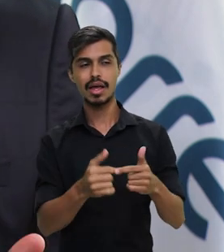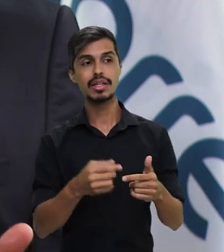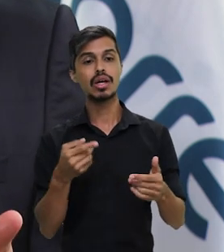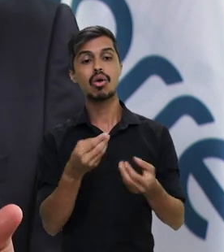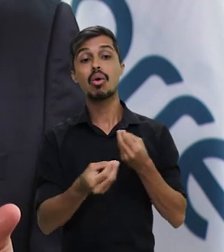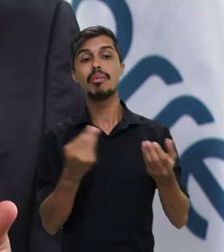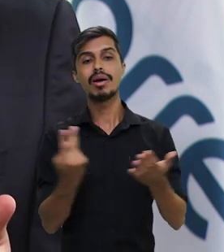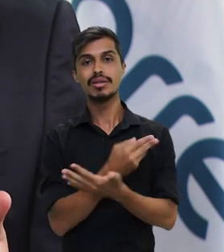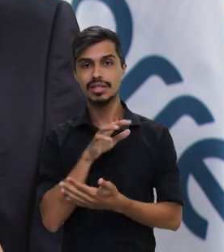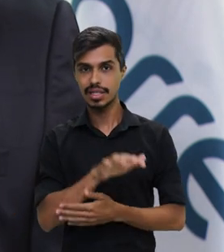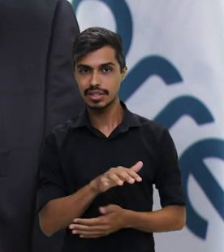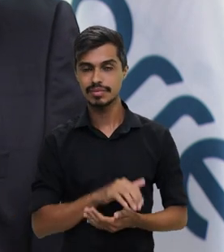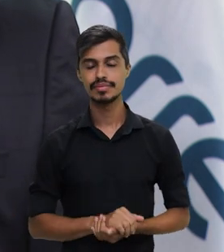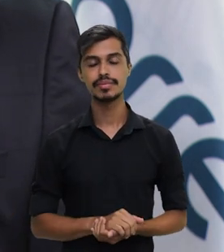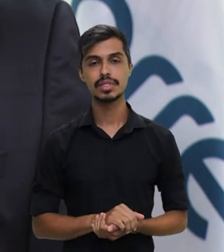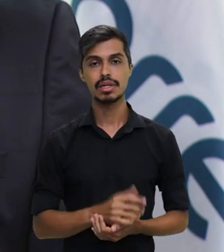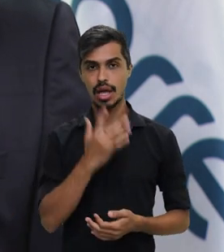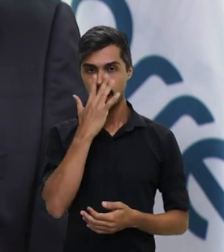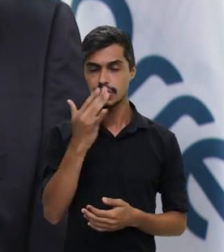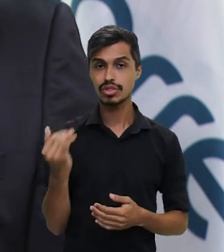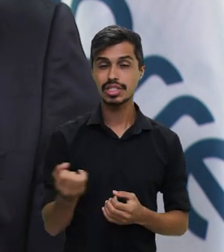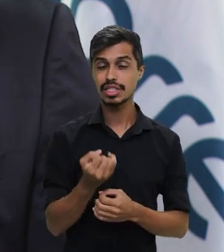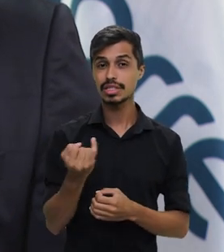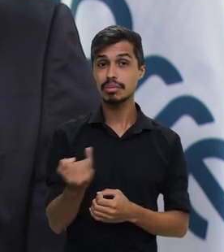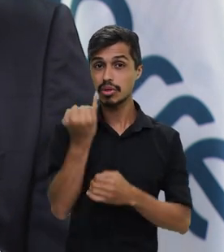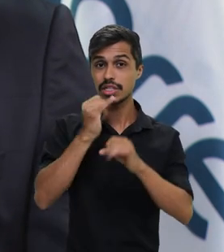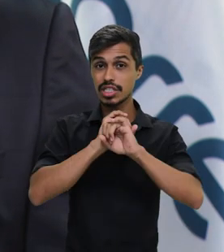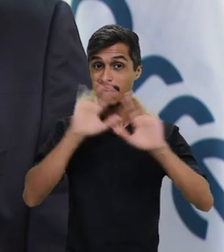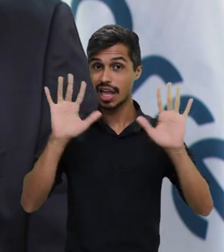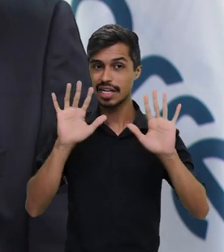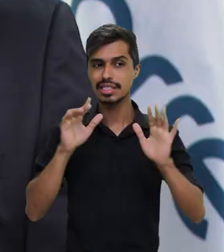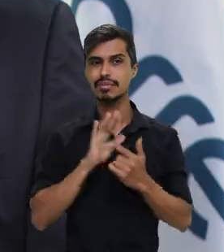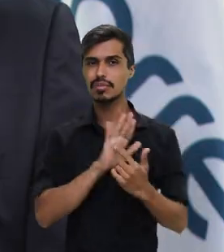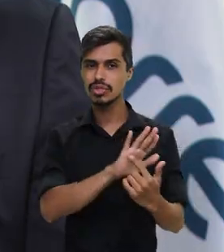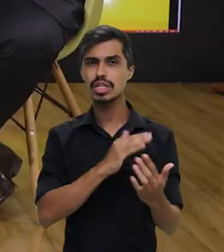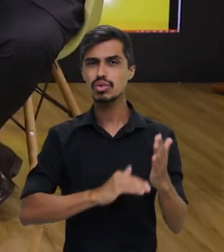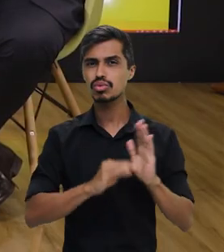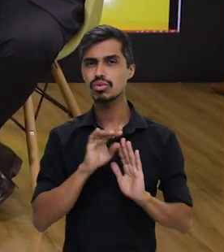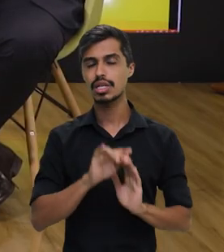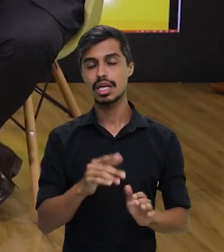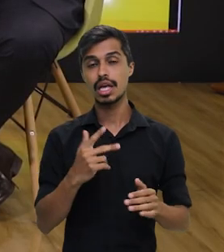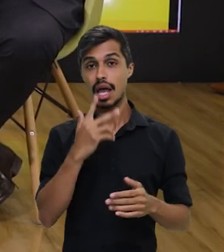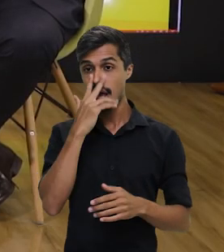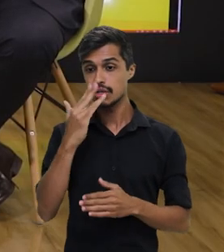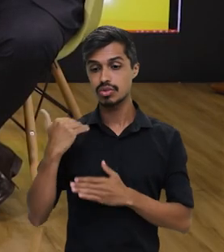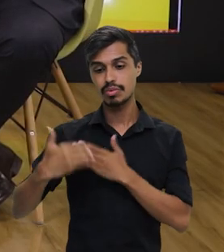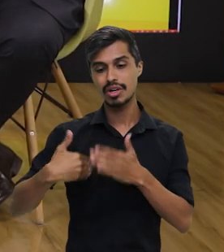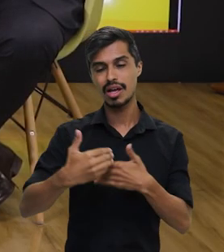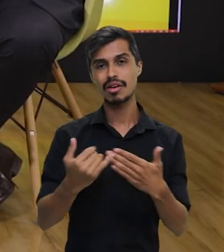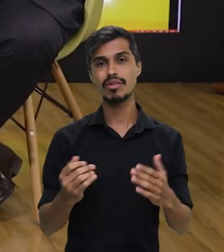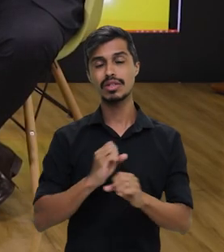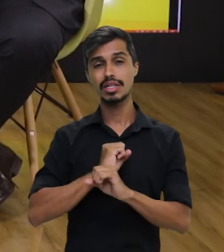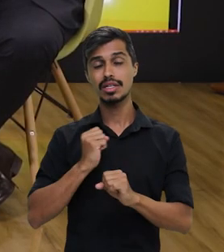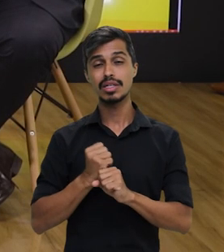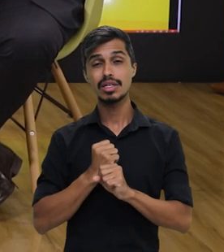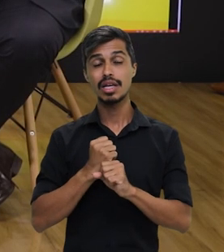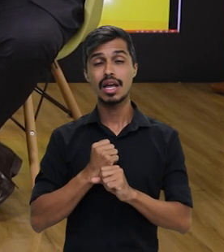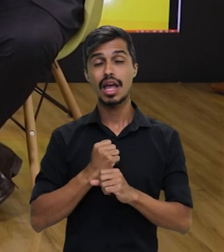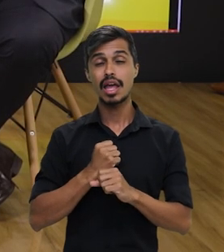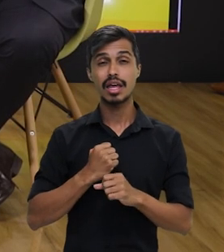quadro da empresa. Eu acho que transparência foi um processo, é um princípio que é fundamental para que a gente siga aqui na empresa.